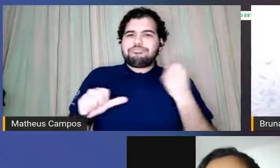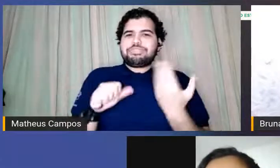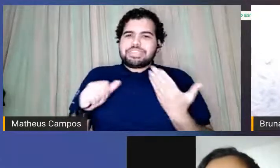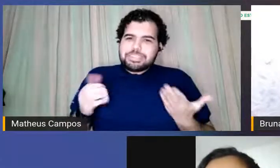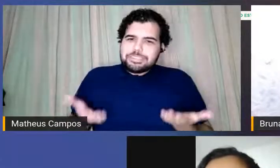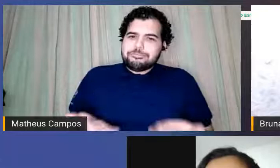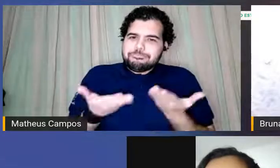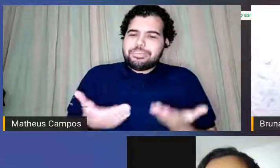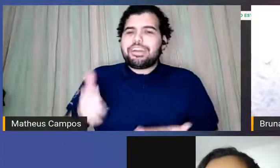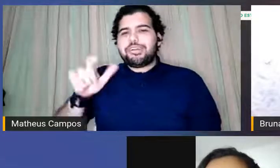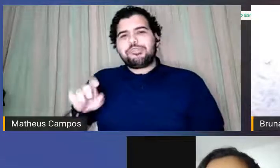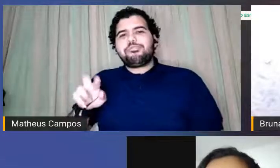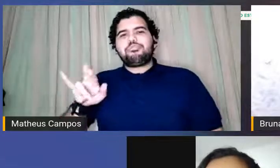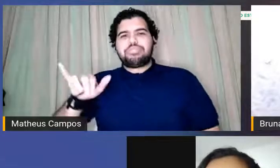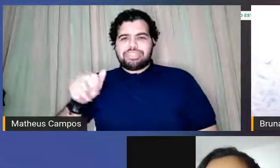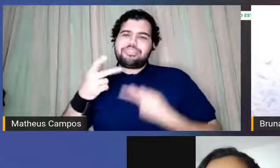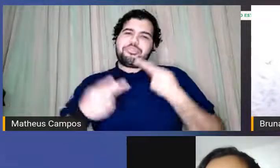Sabrina